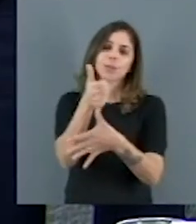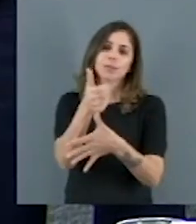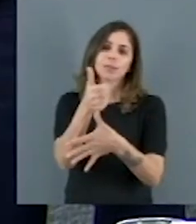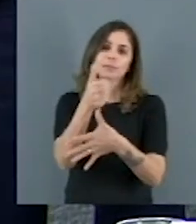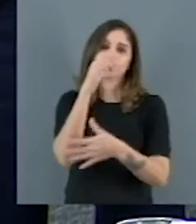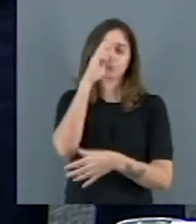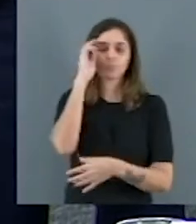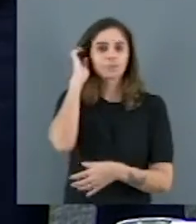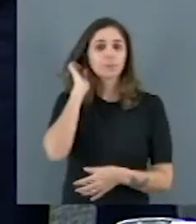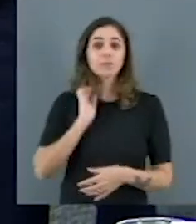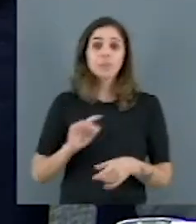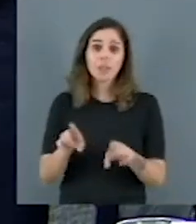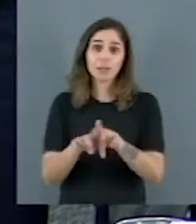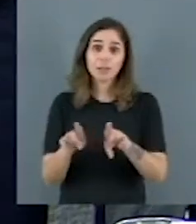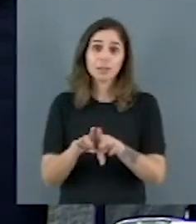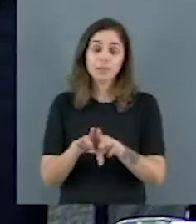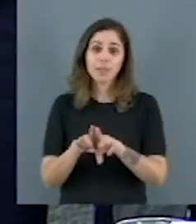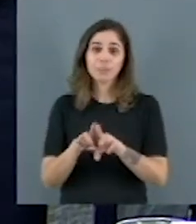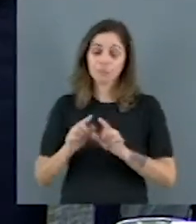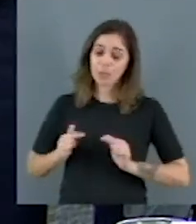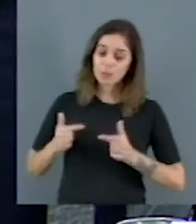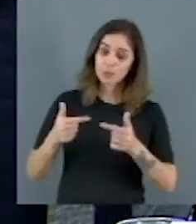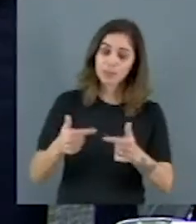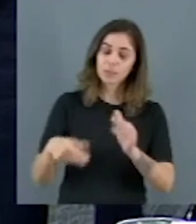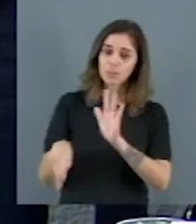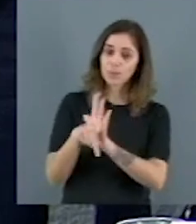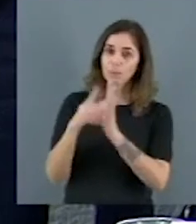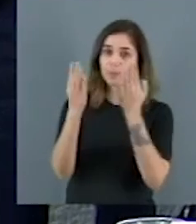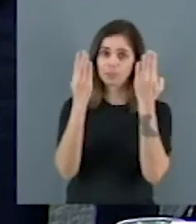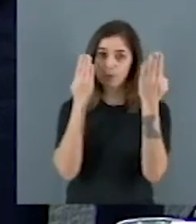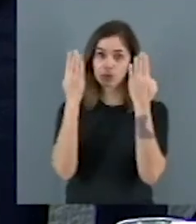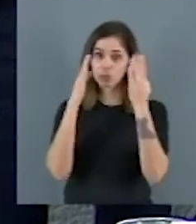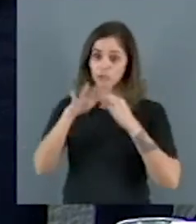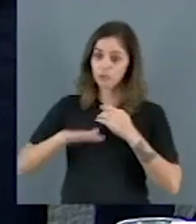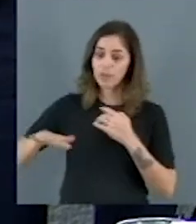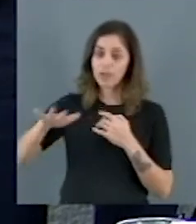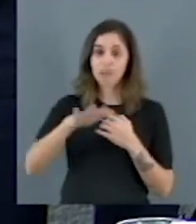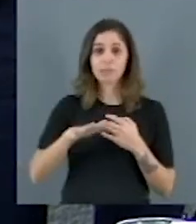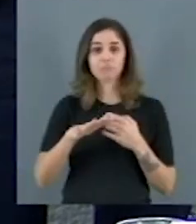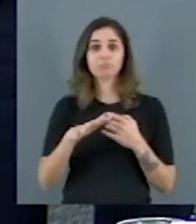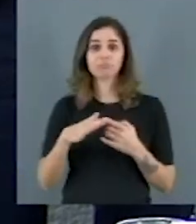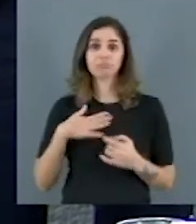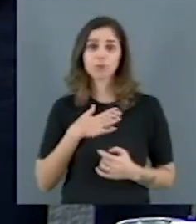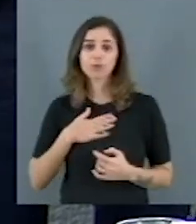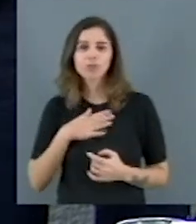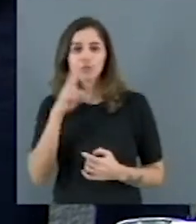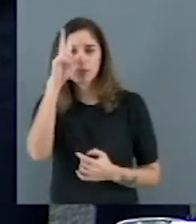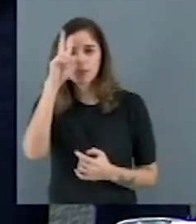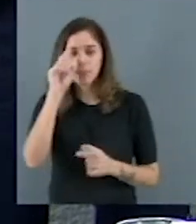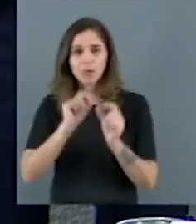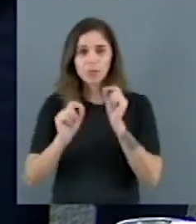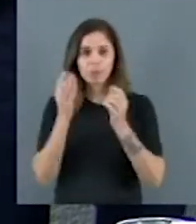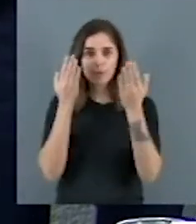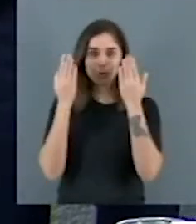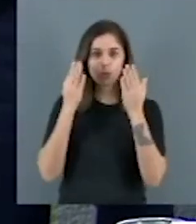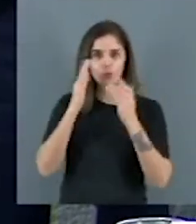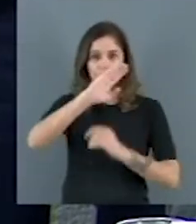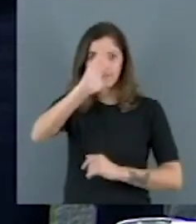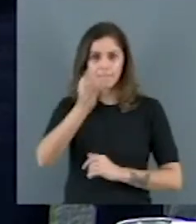também sobre a atuação da psicologia, gostaria de lembrar que a psicologia brasileira, ela cresce